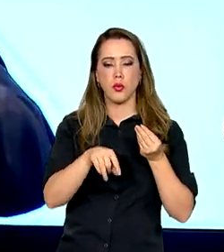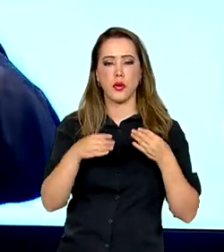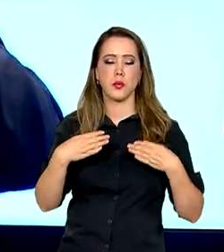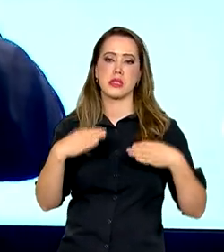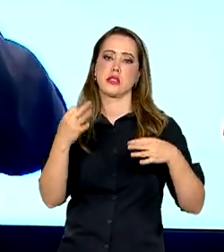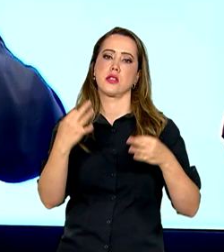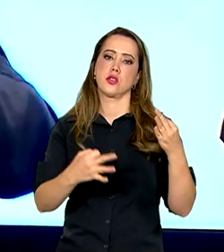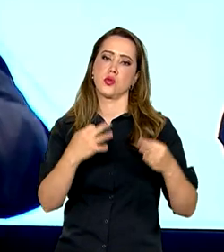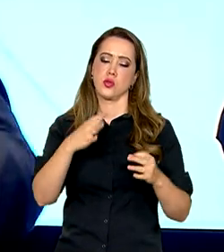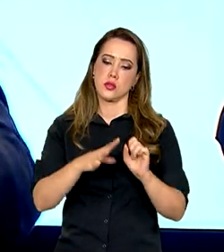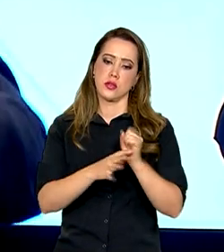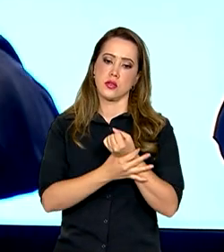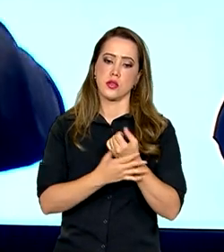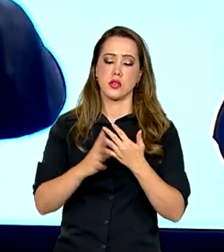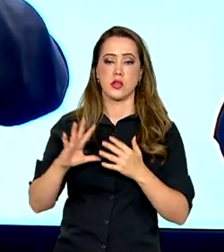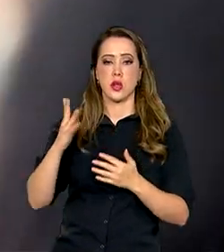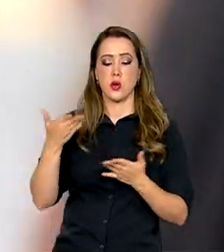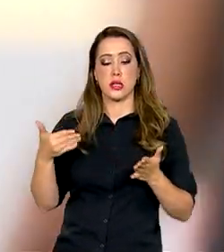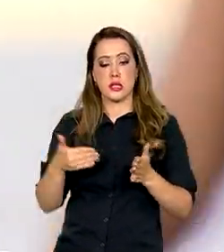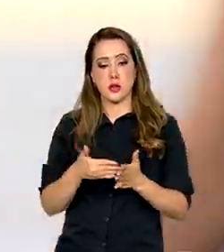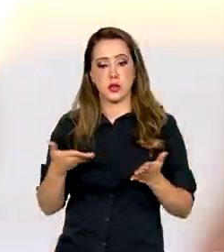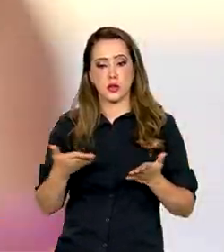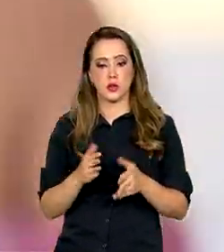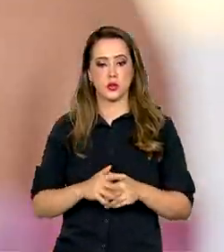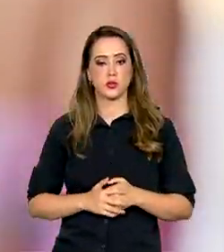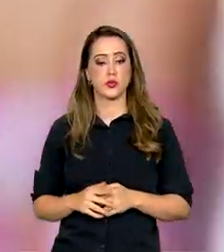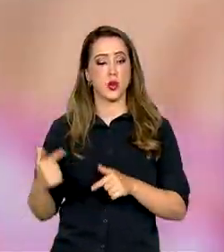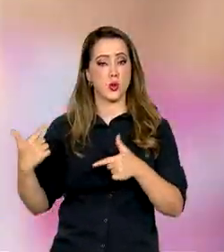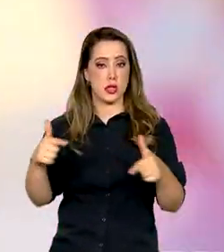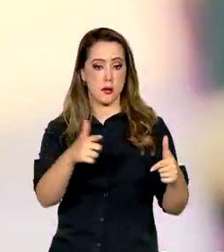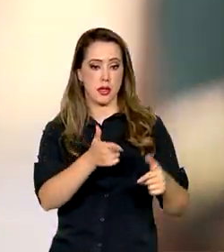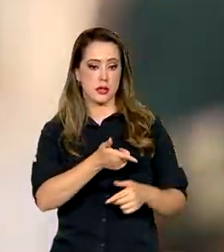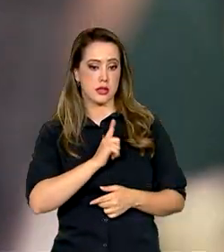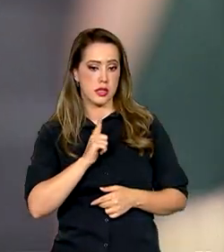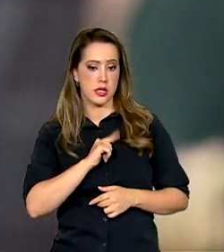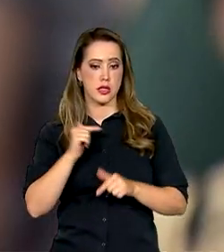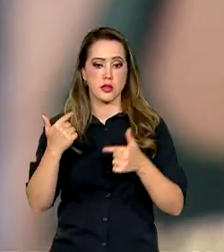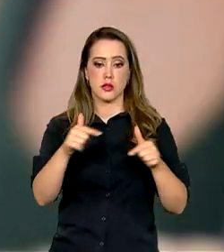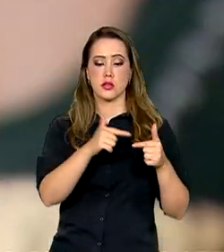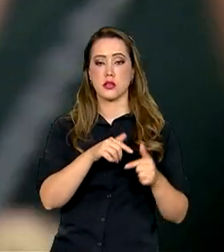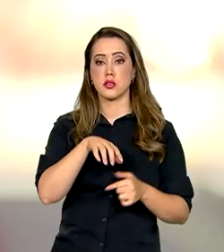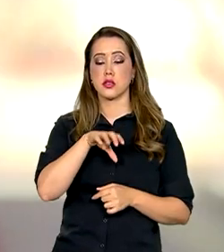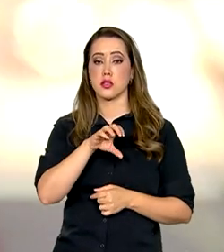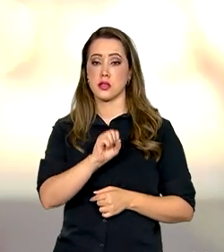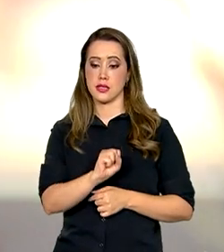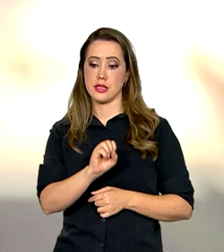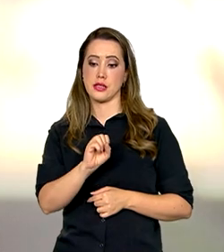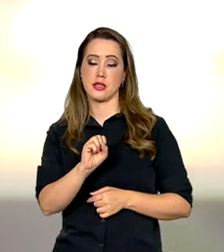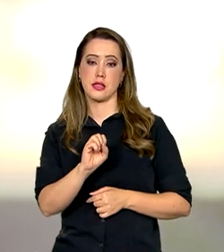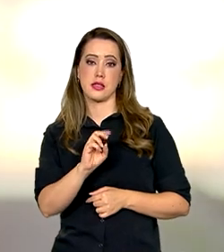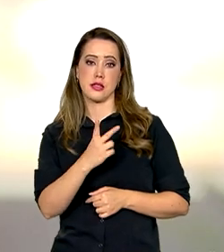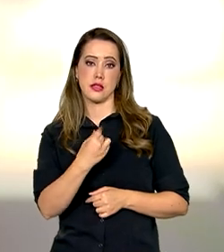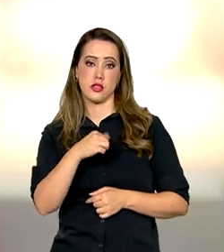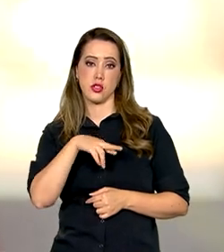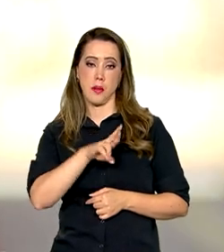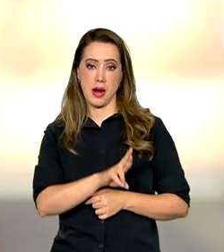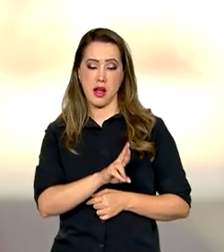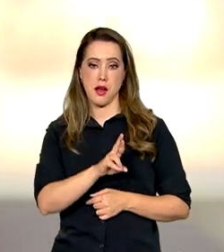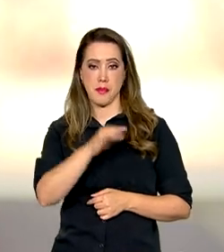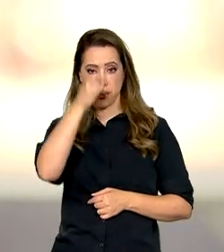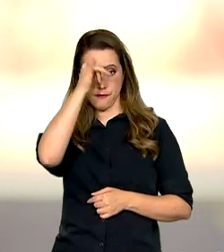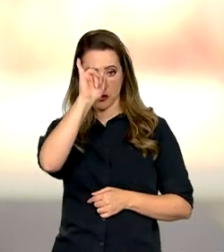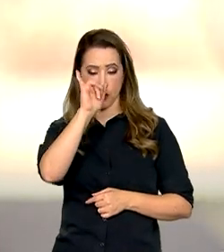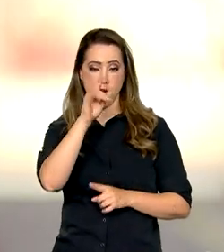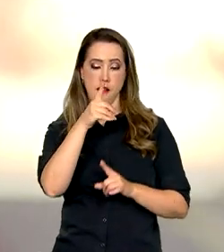Pública realizados até o momento. Entre as ações está a Operação Chamar de Combate à Violência contra a Mulher,